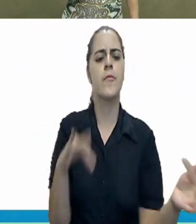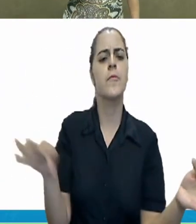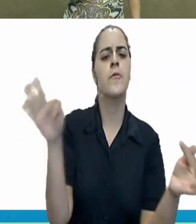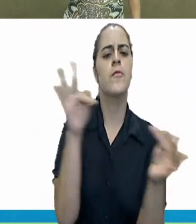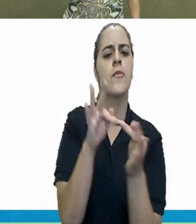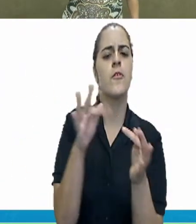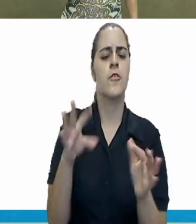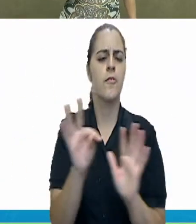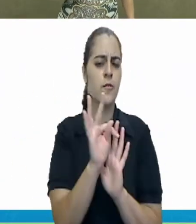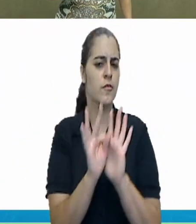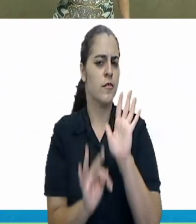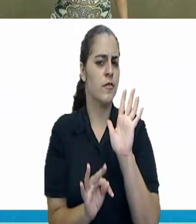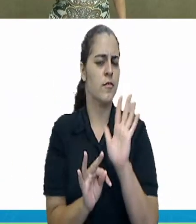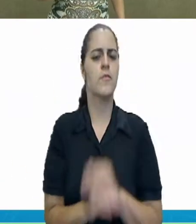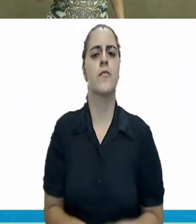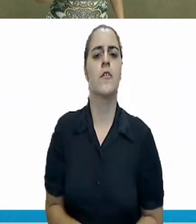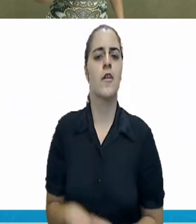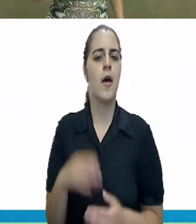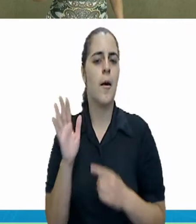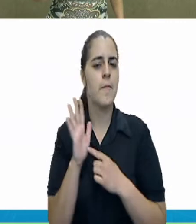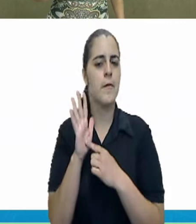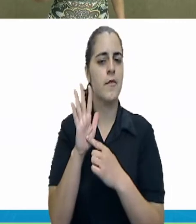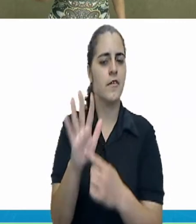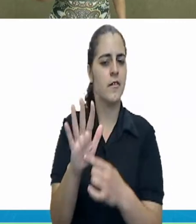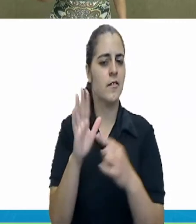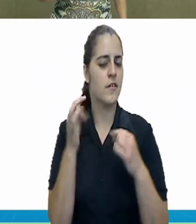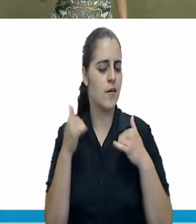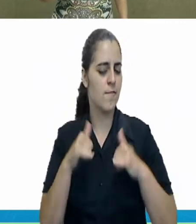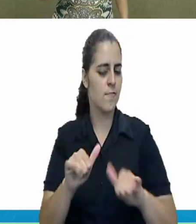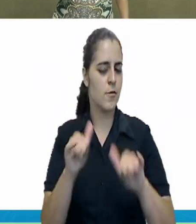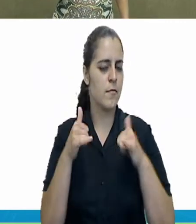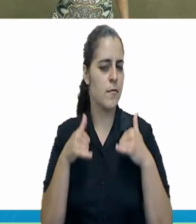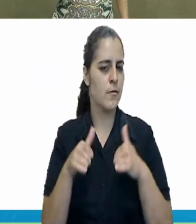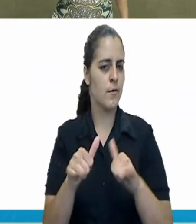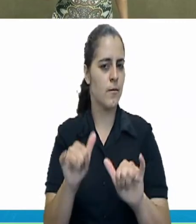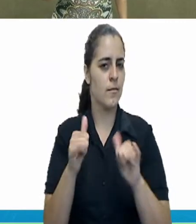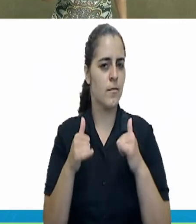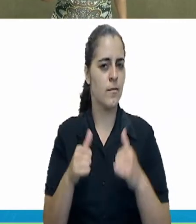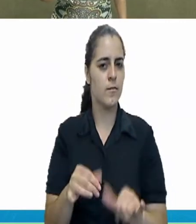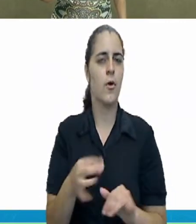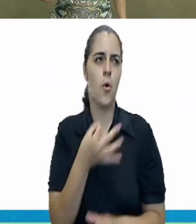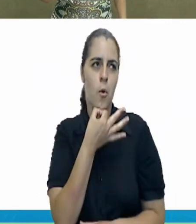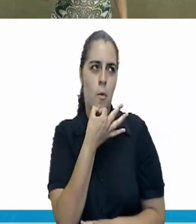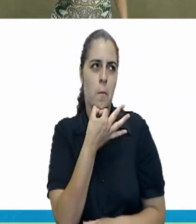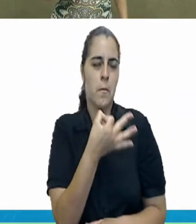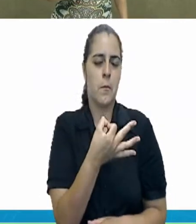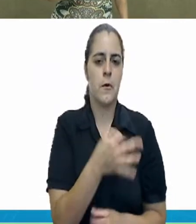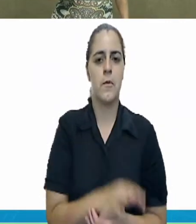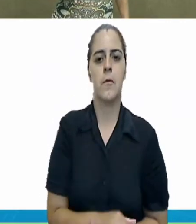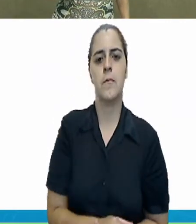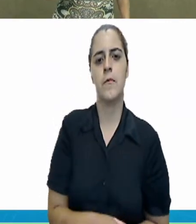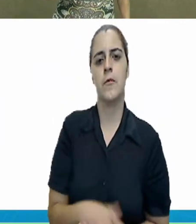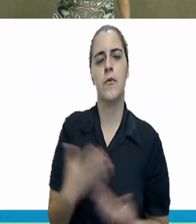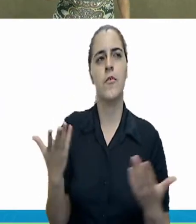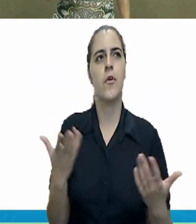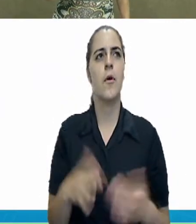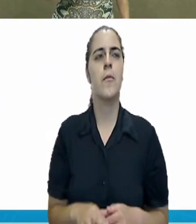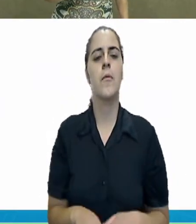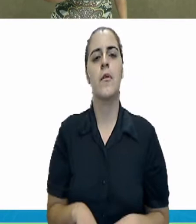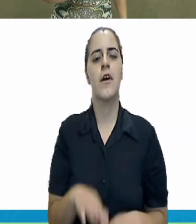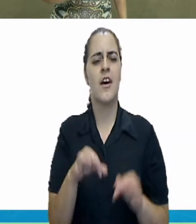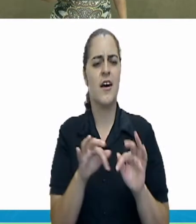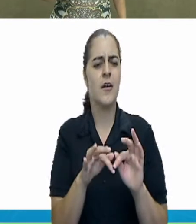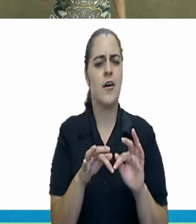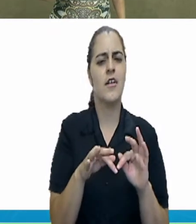desse texto é levar a informação de algo de uma forma